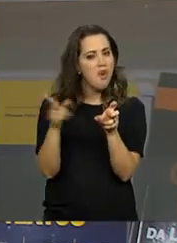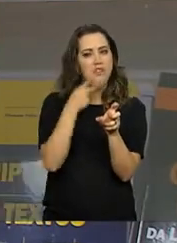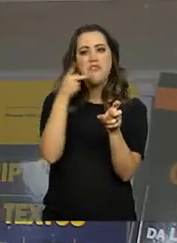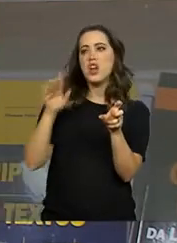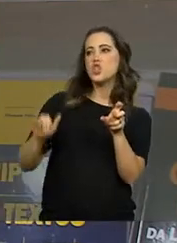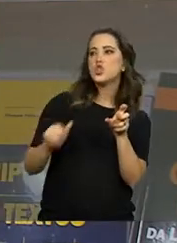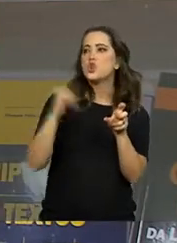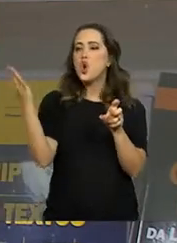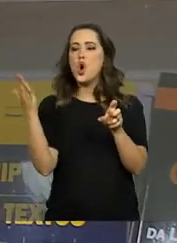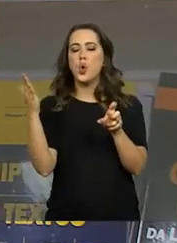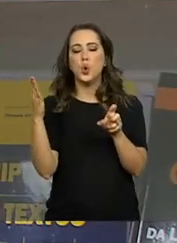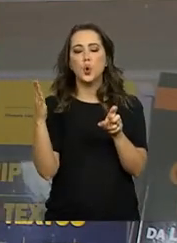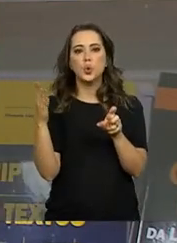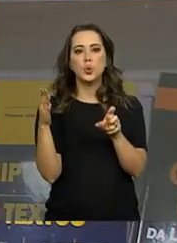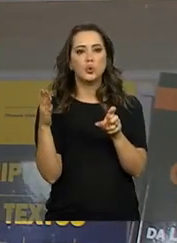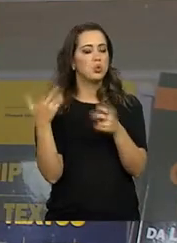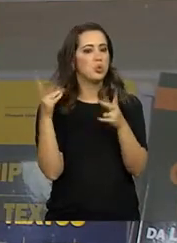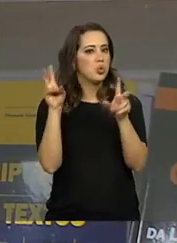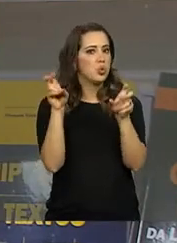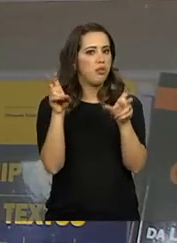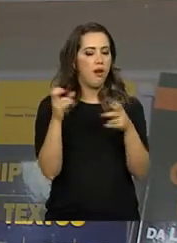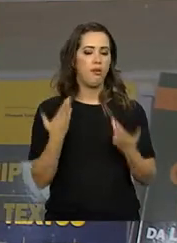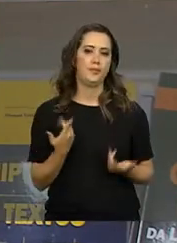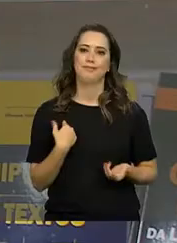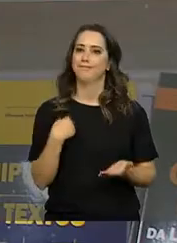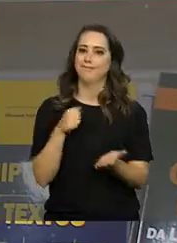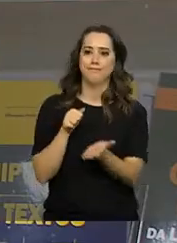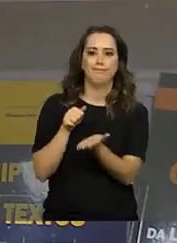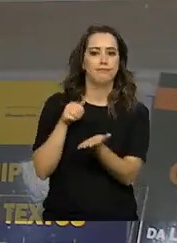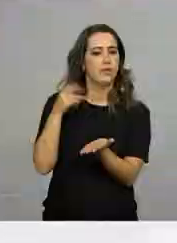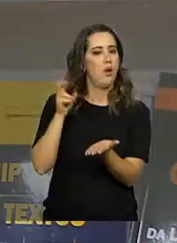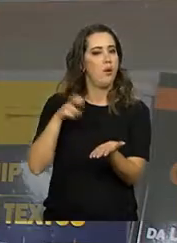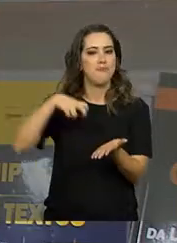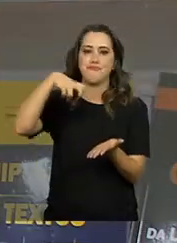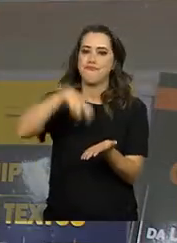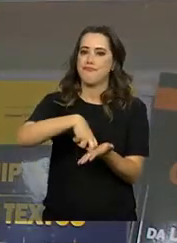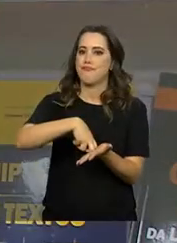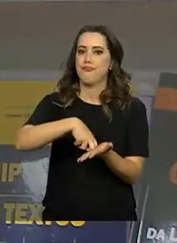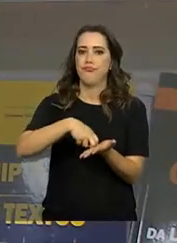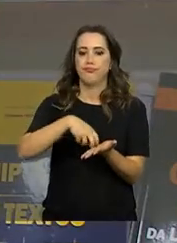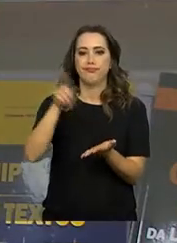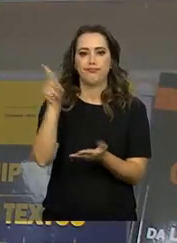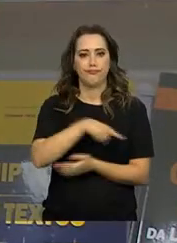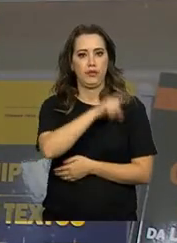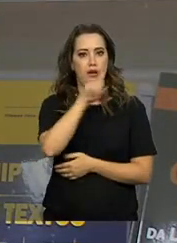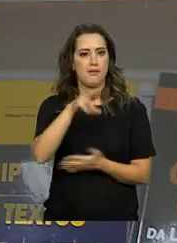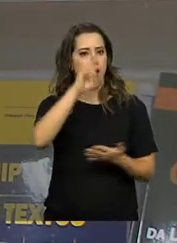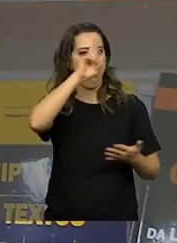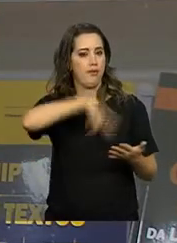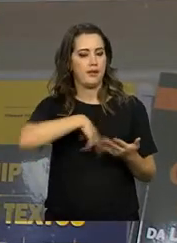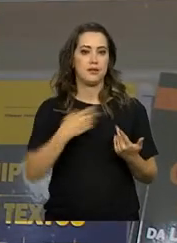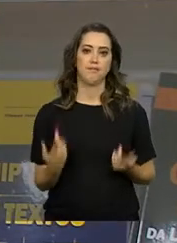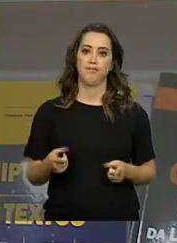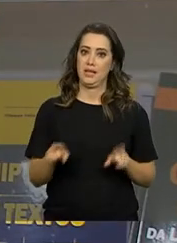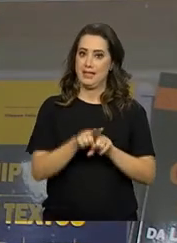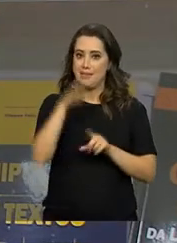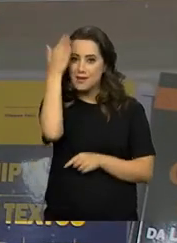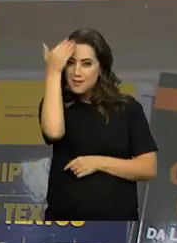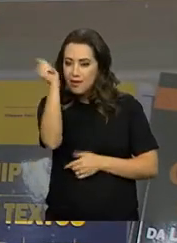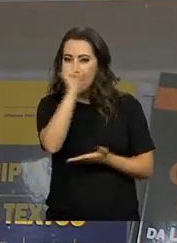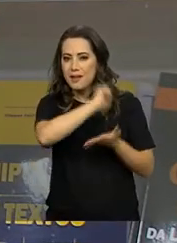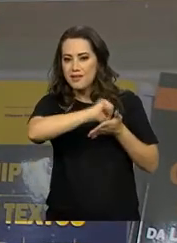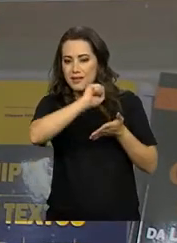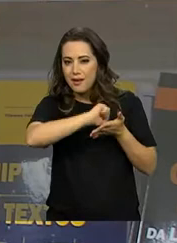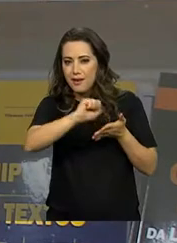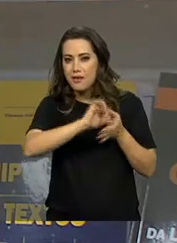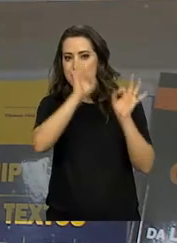recebe numa redação é fugir ao tema proposto pela banca. Uma coisa imprescindível também é a questão gramatical. Uma das